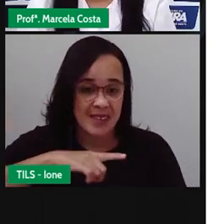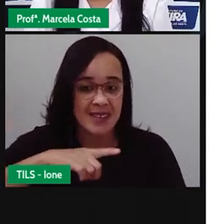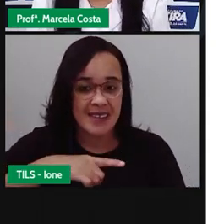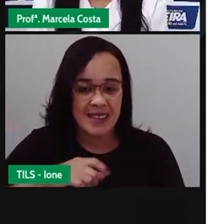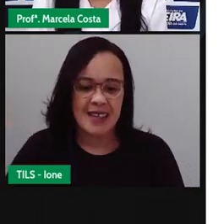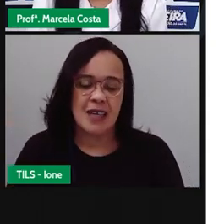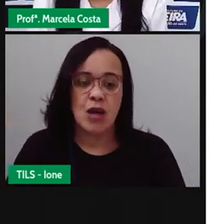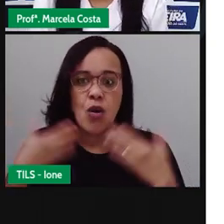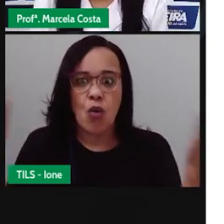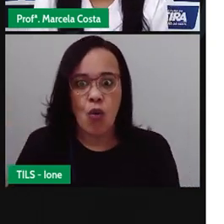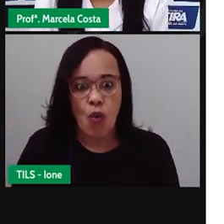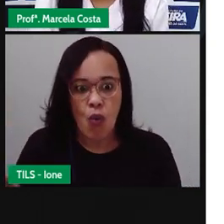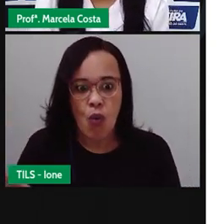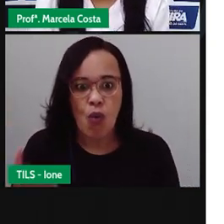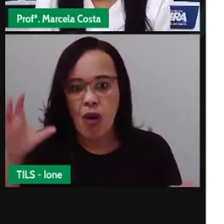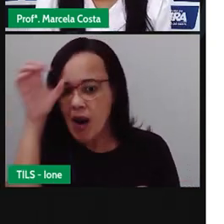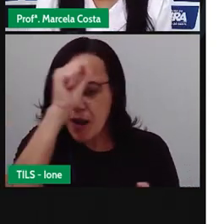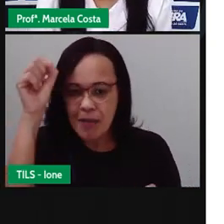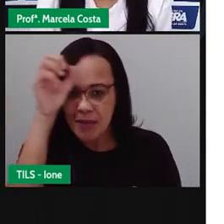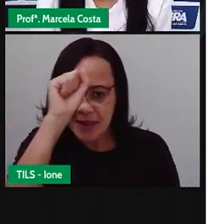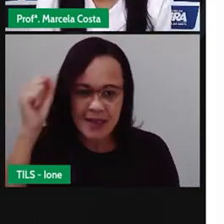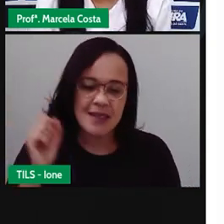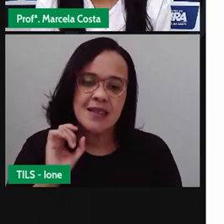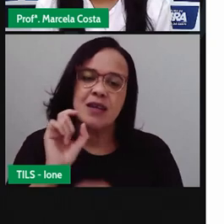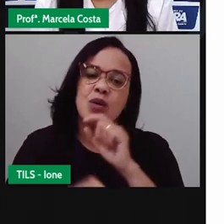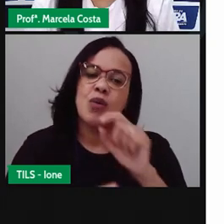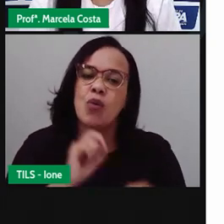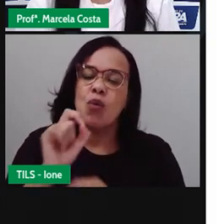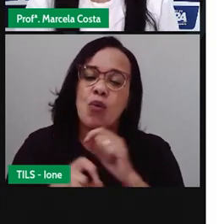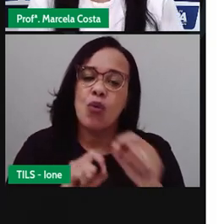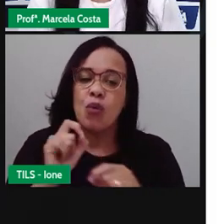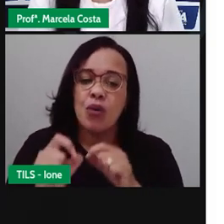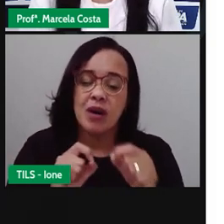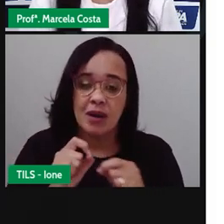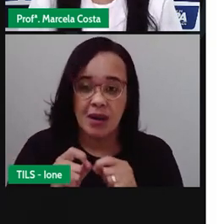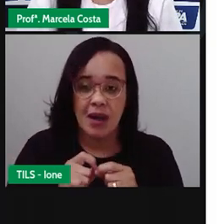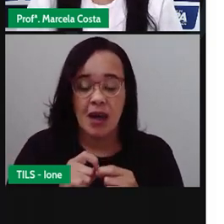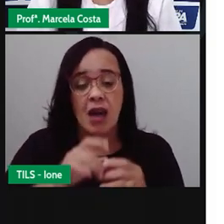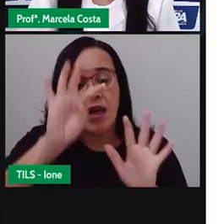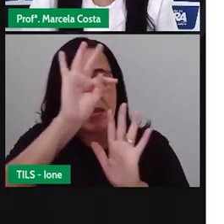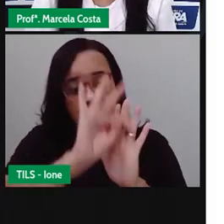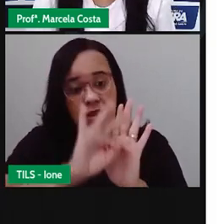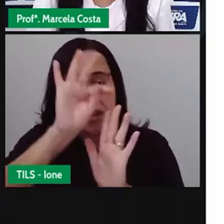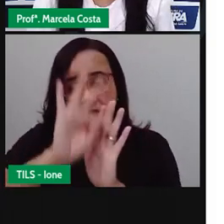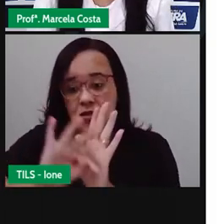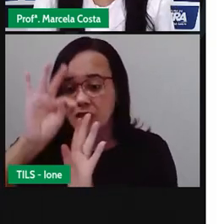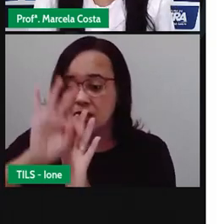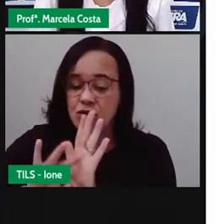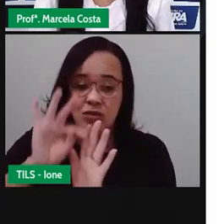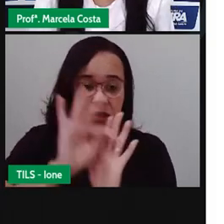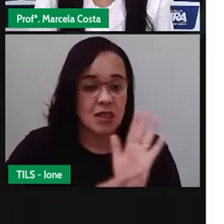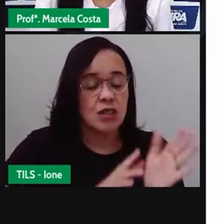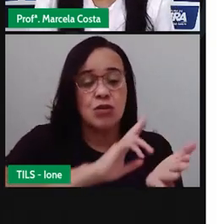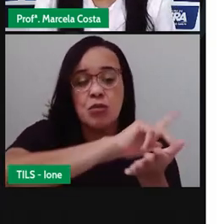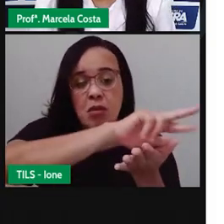de diferentes textos no cotidiano. Você também vai aprender a